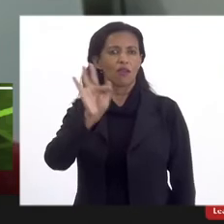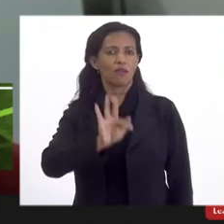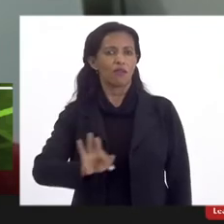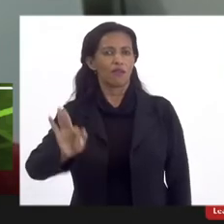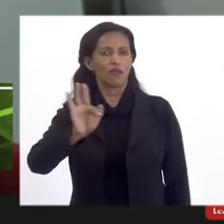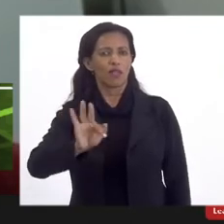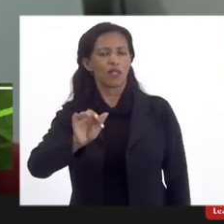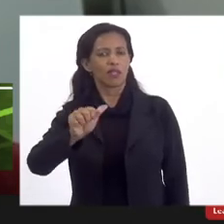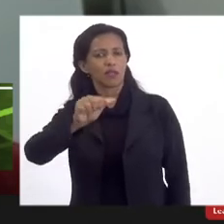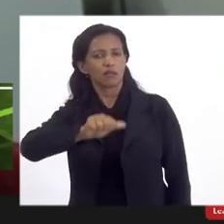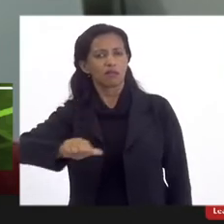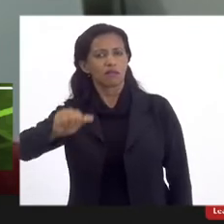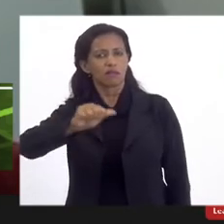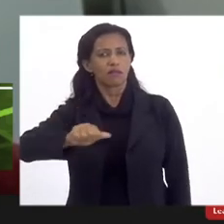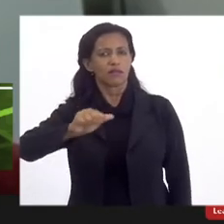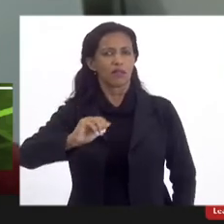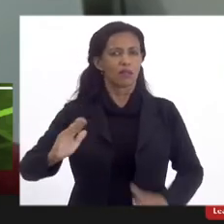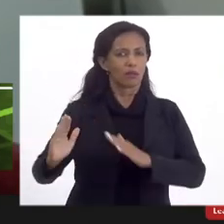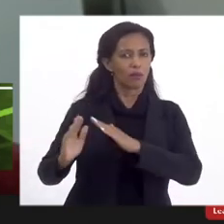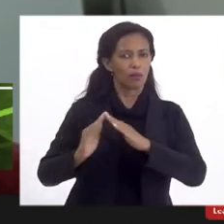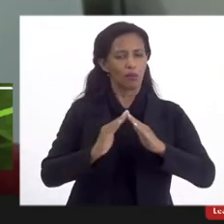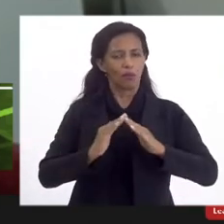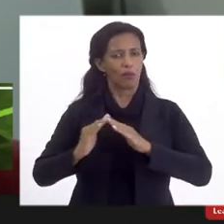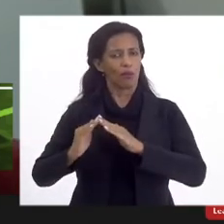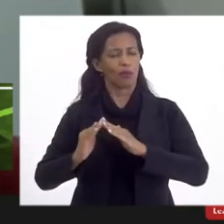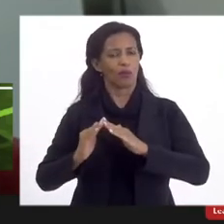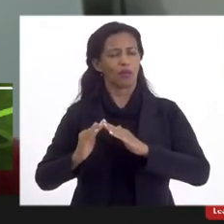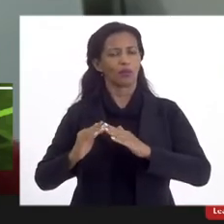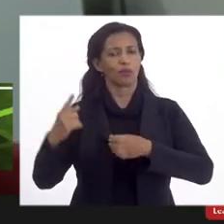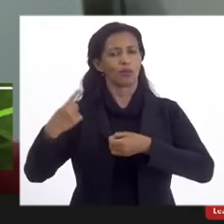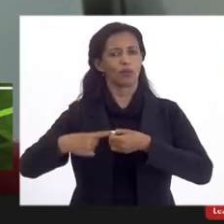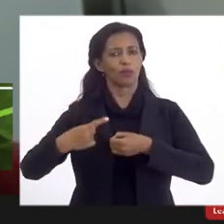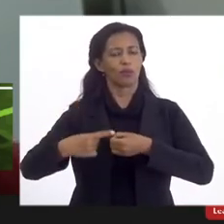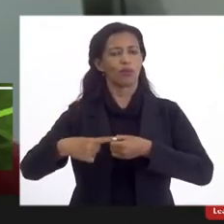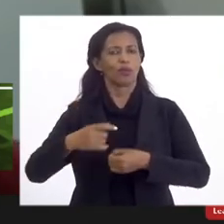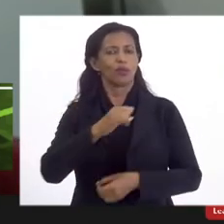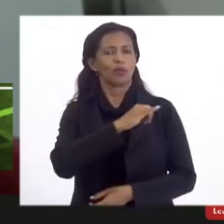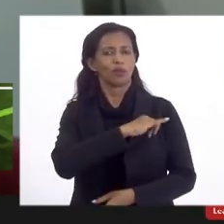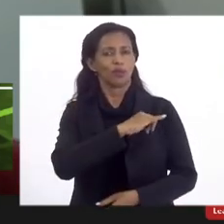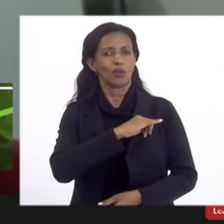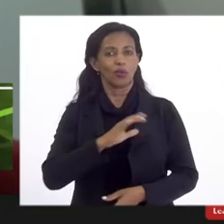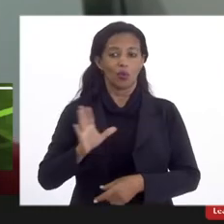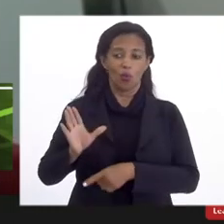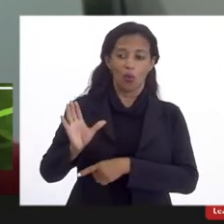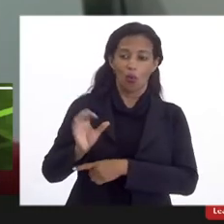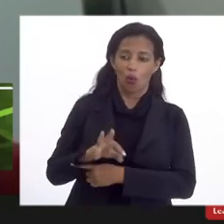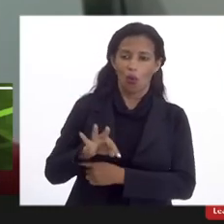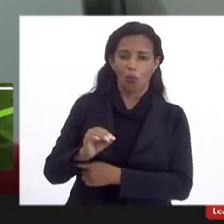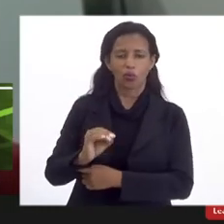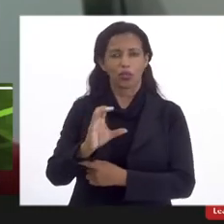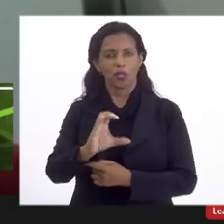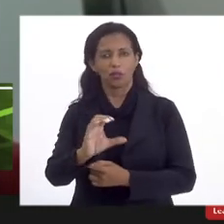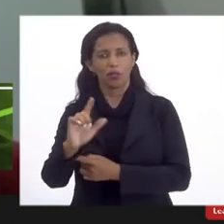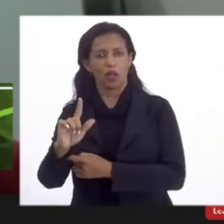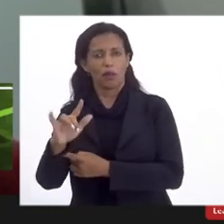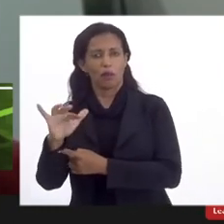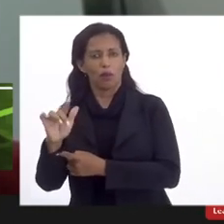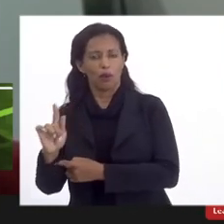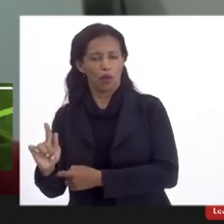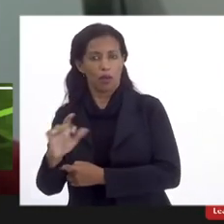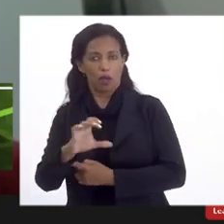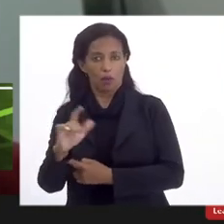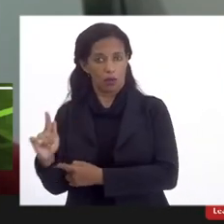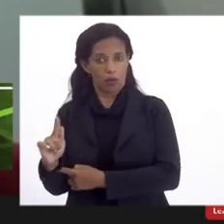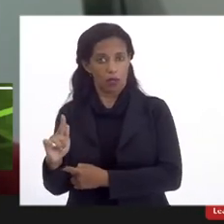das Associações de Moradores do município do Rio de Janeiro, do Conselho Comunitário de Segurança Pública de Campo Grande, da